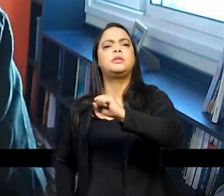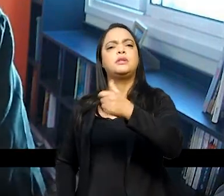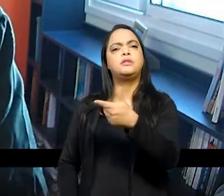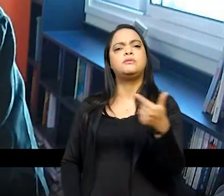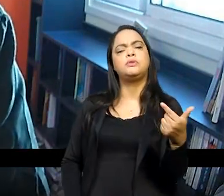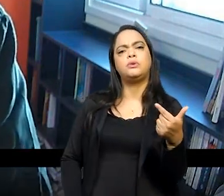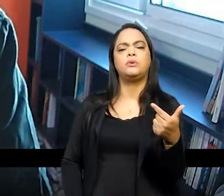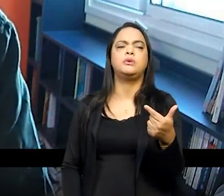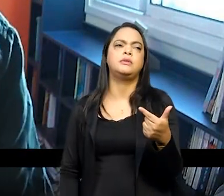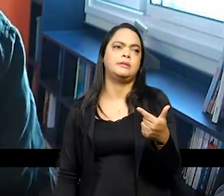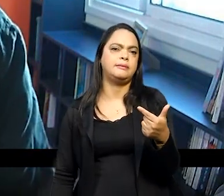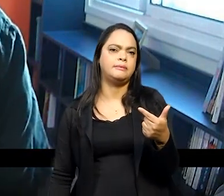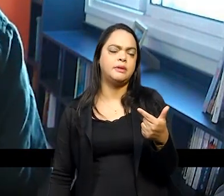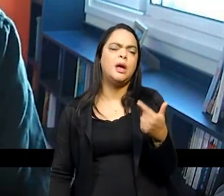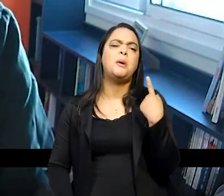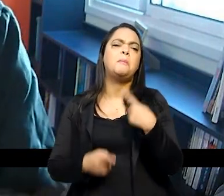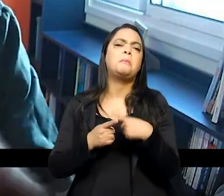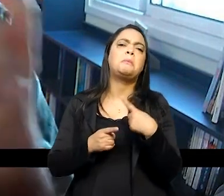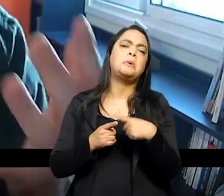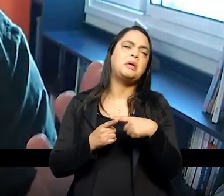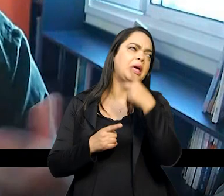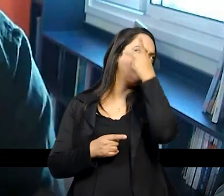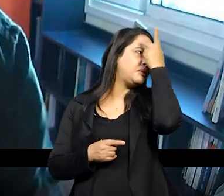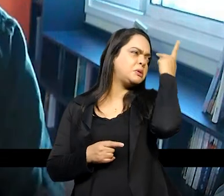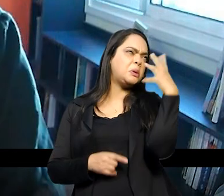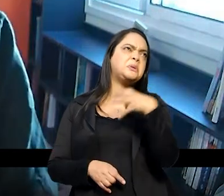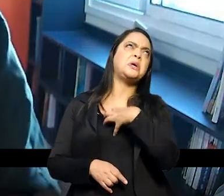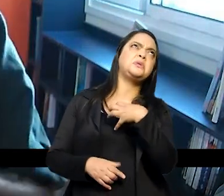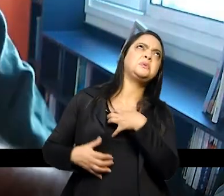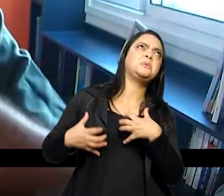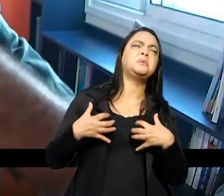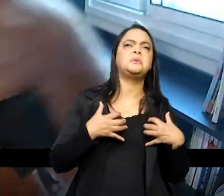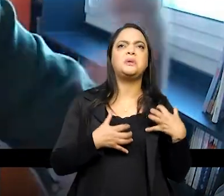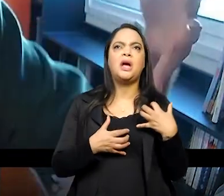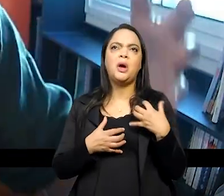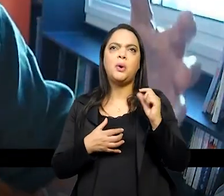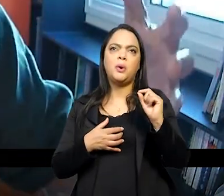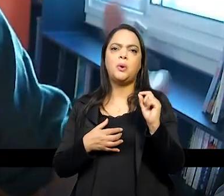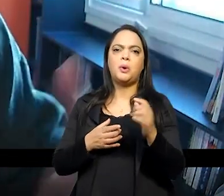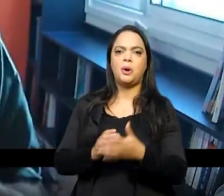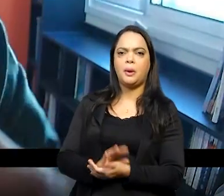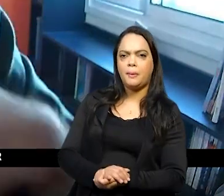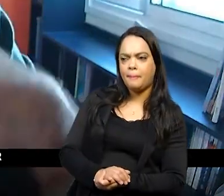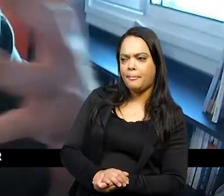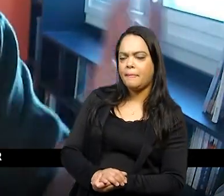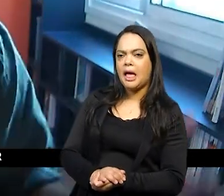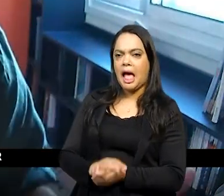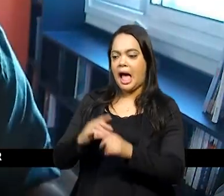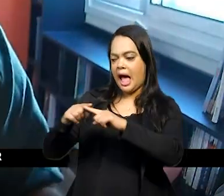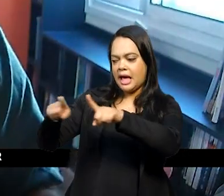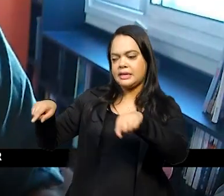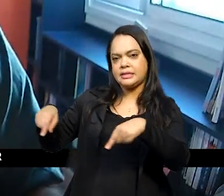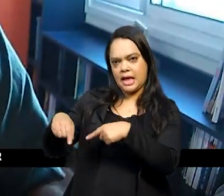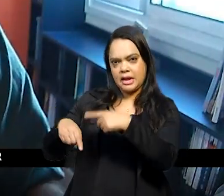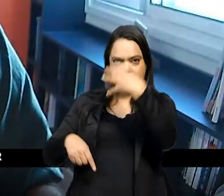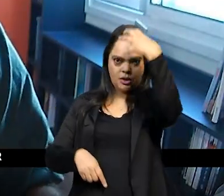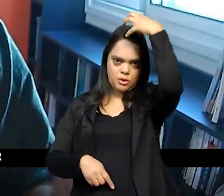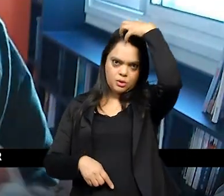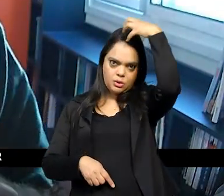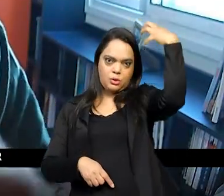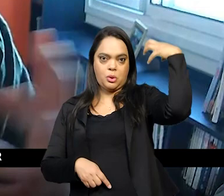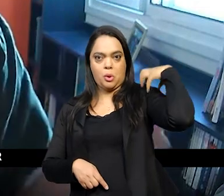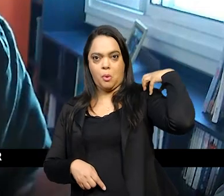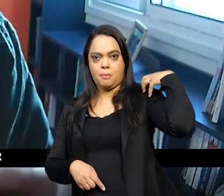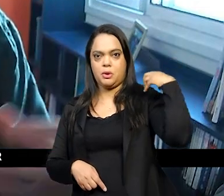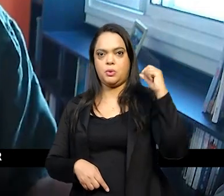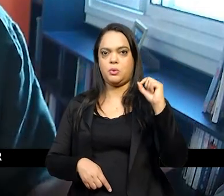incomodaria com o fato de que sei lá o gabinete do Dom Pedro I era todo de homens tudo bem